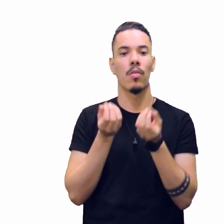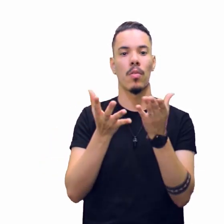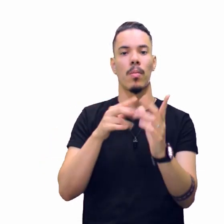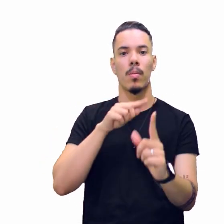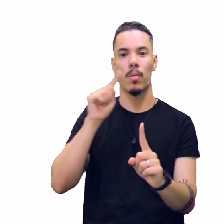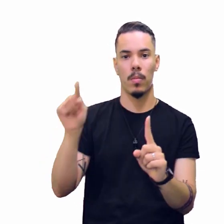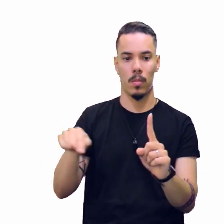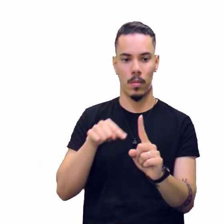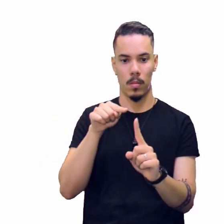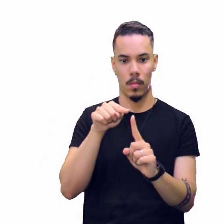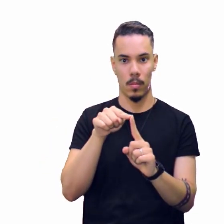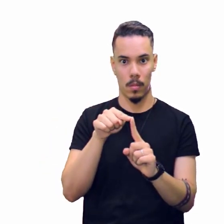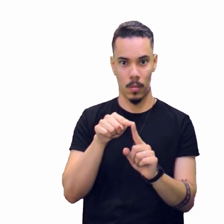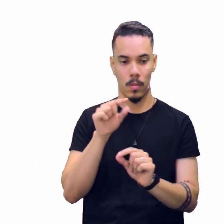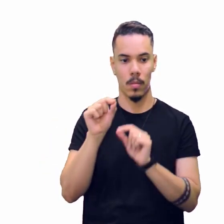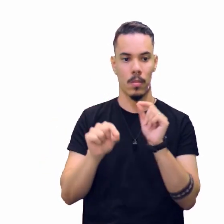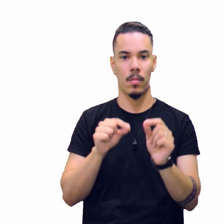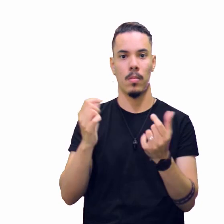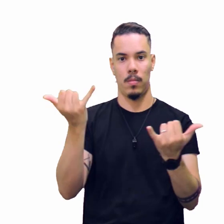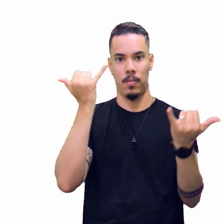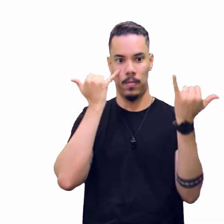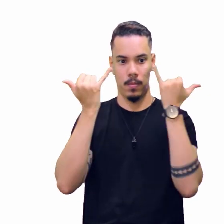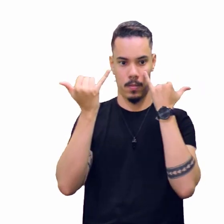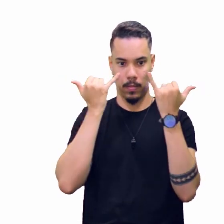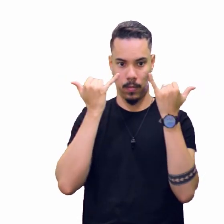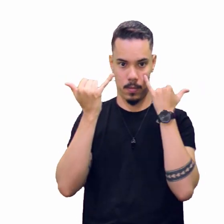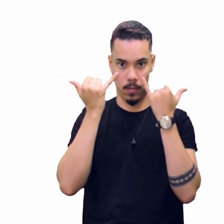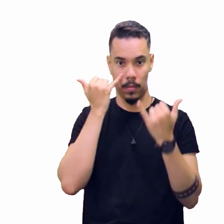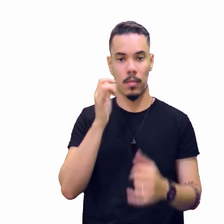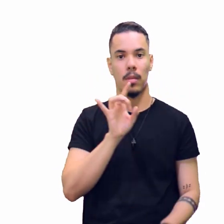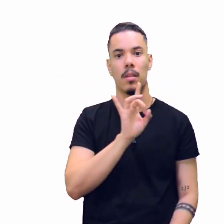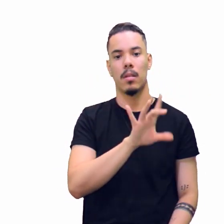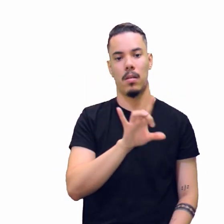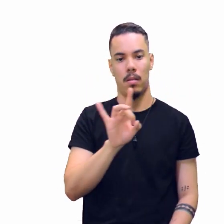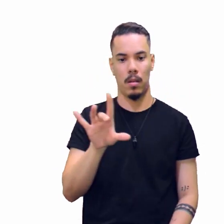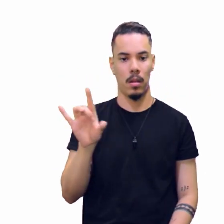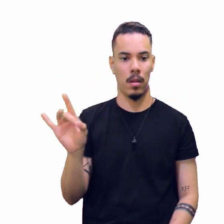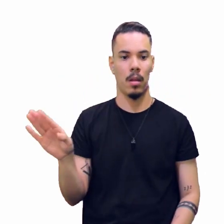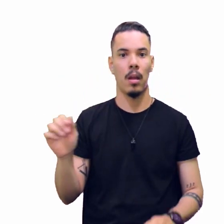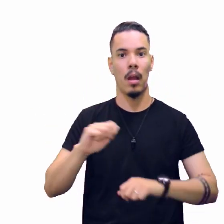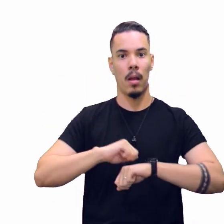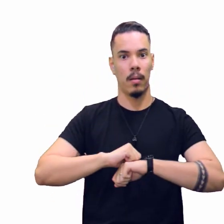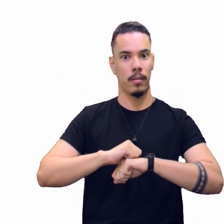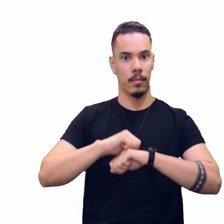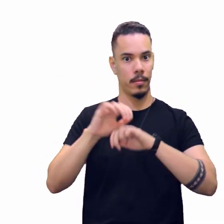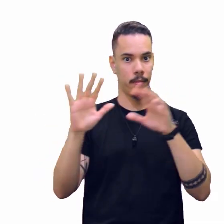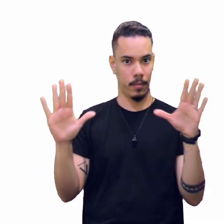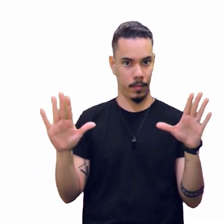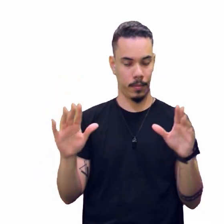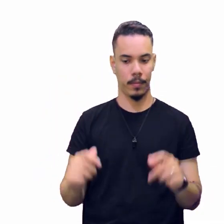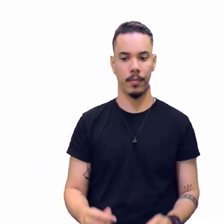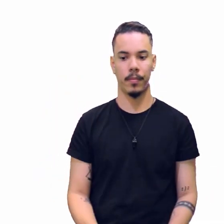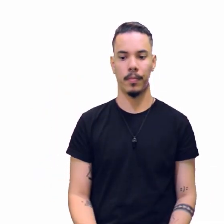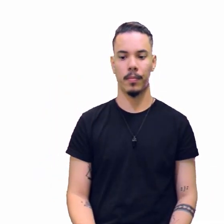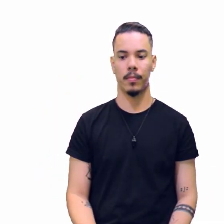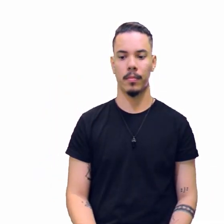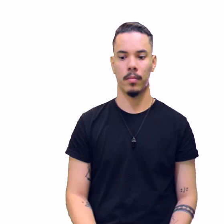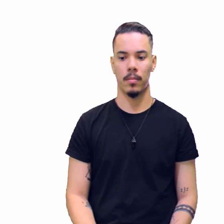objetivo de passar uma informação e essa informação tem que ser clara, beleza?